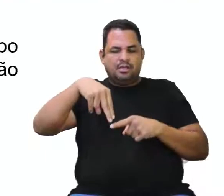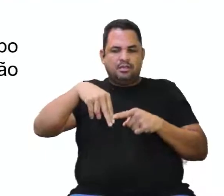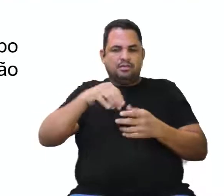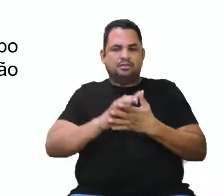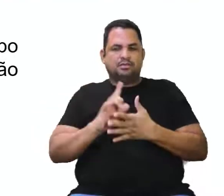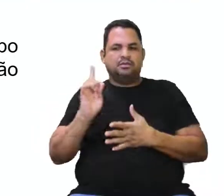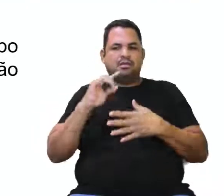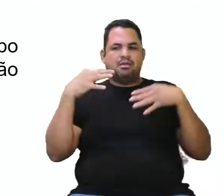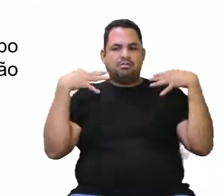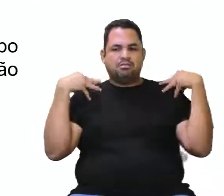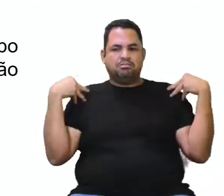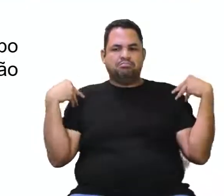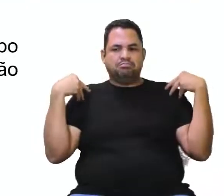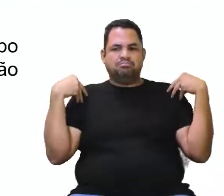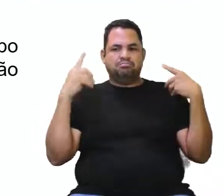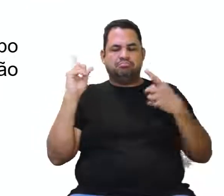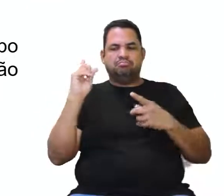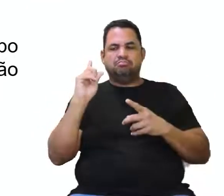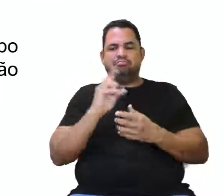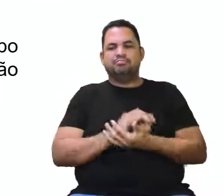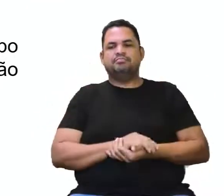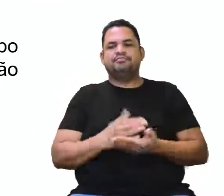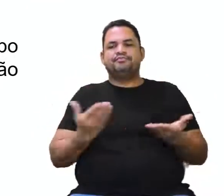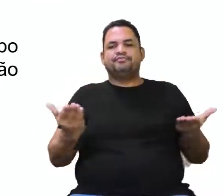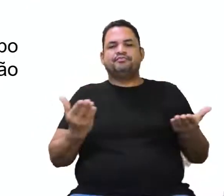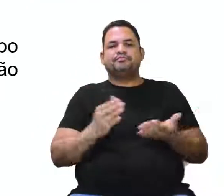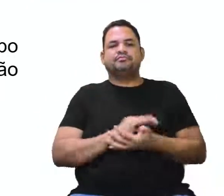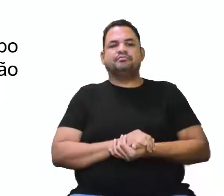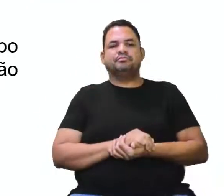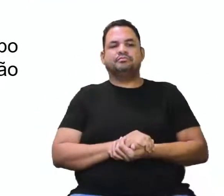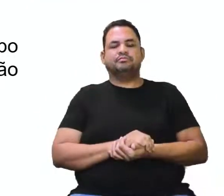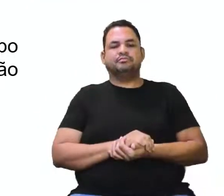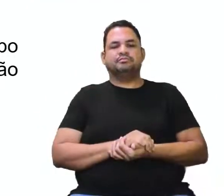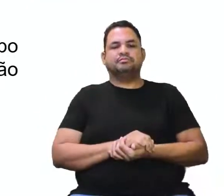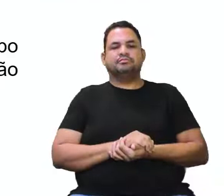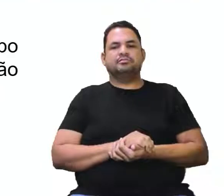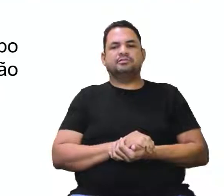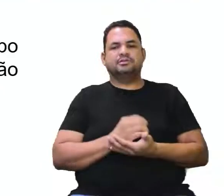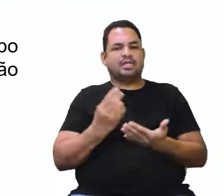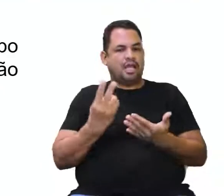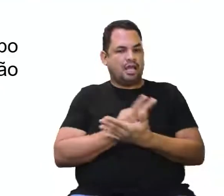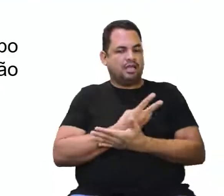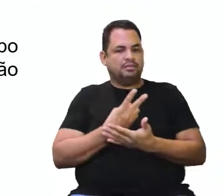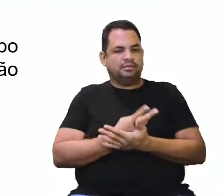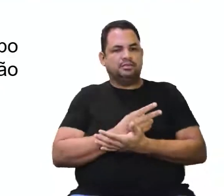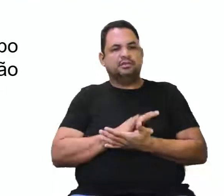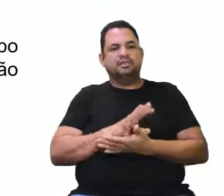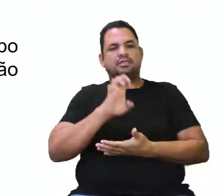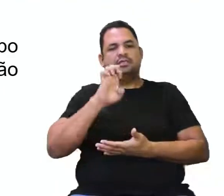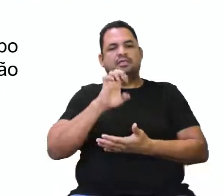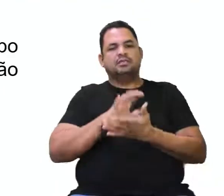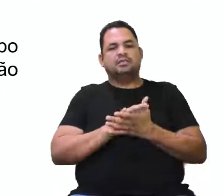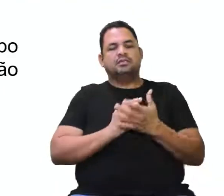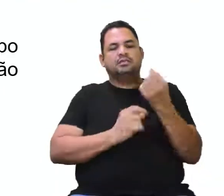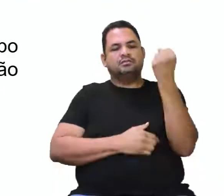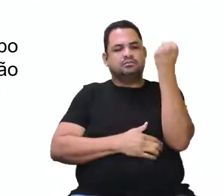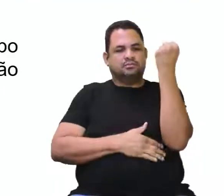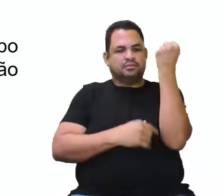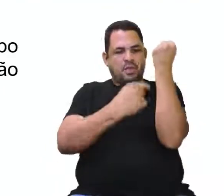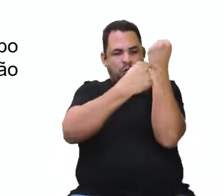E não os superiores. Então, eu já consigo também dizer que esta está incorreta. E a letra E.